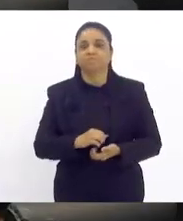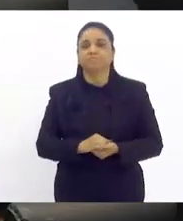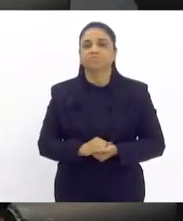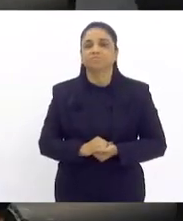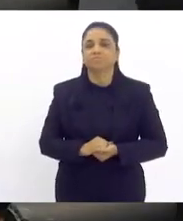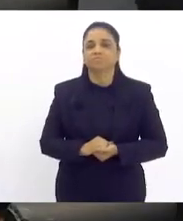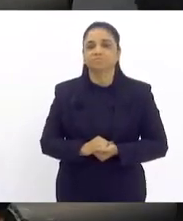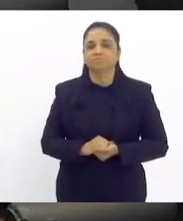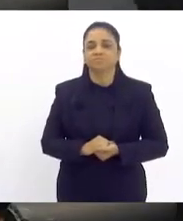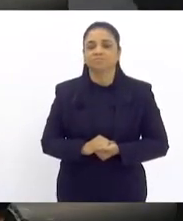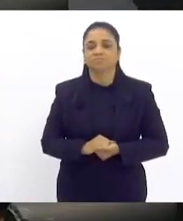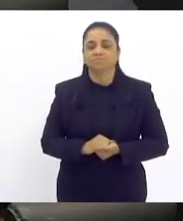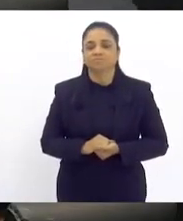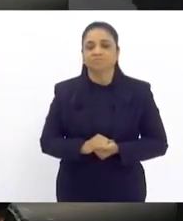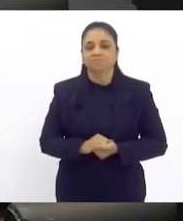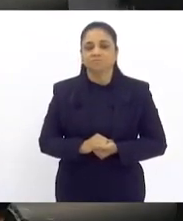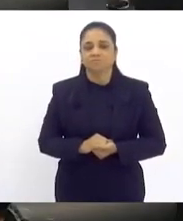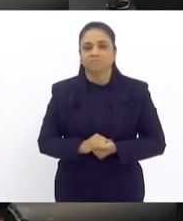Deferido o pedido de vossa excelência.